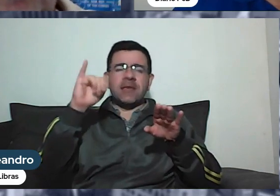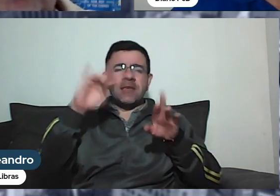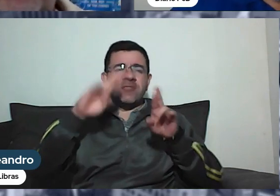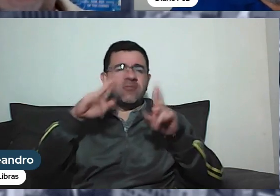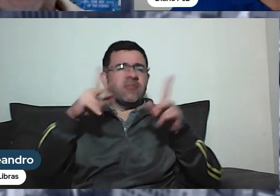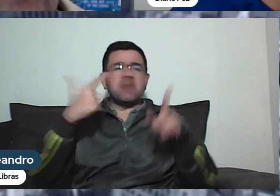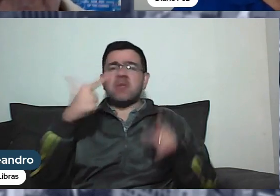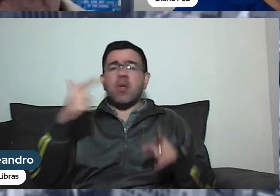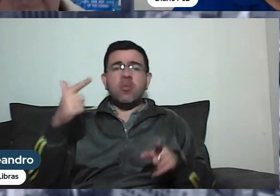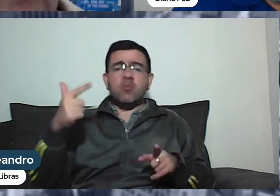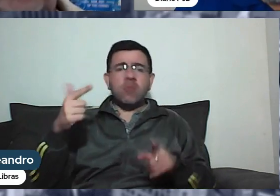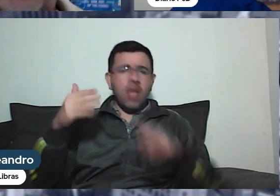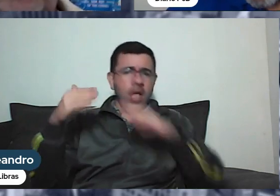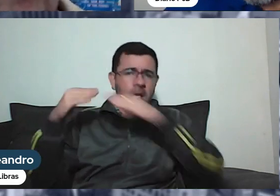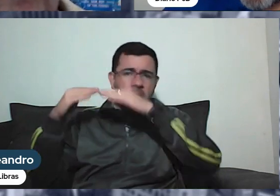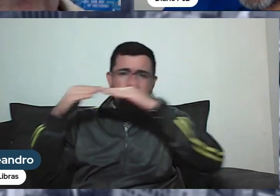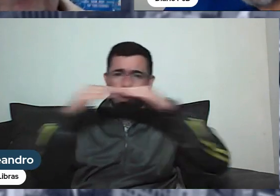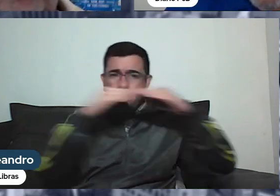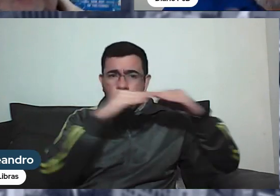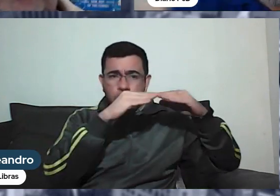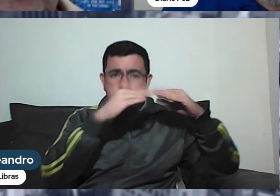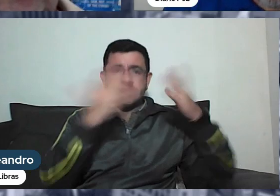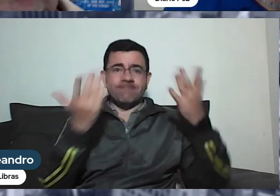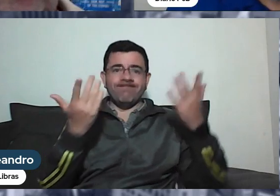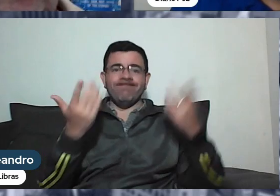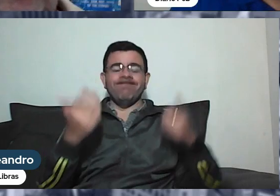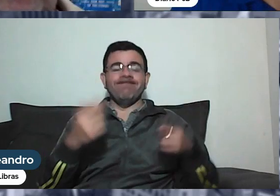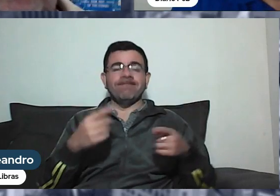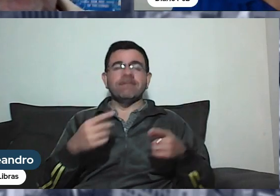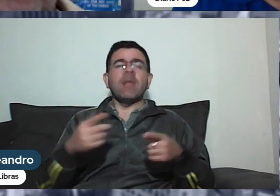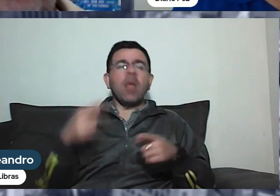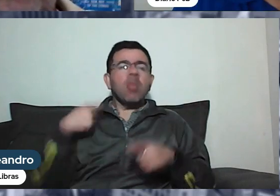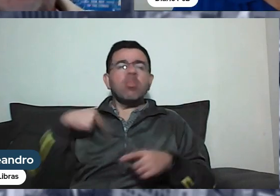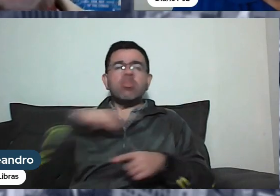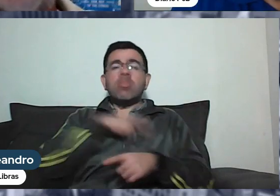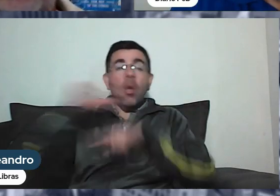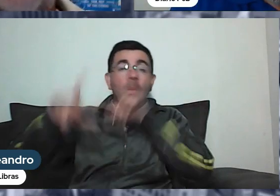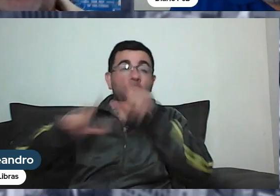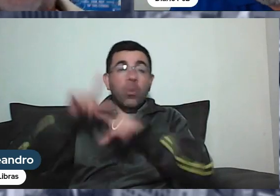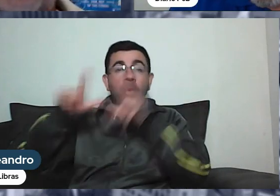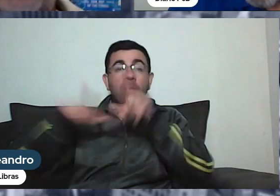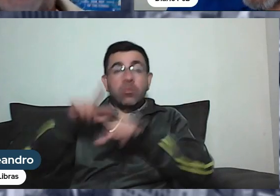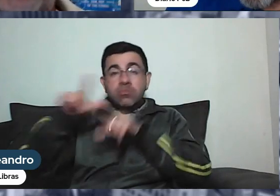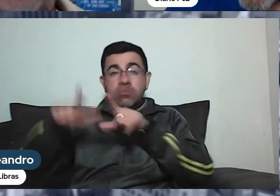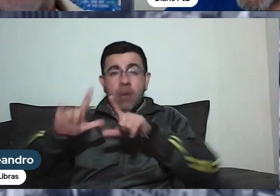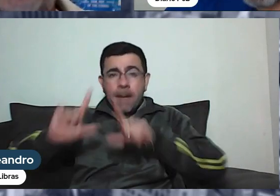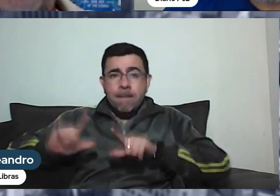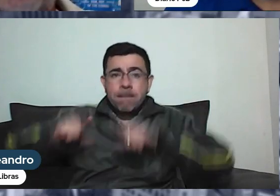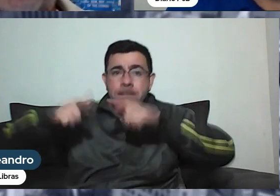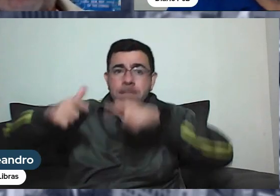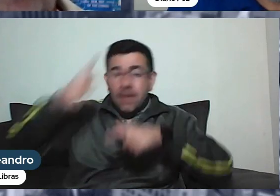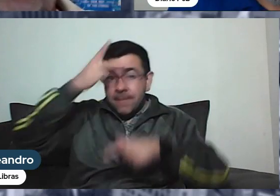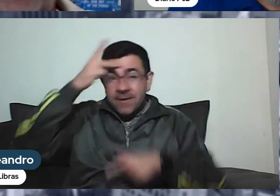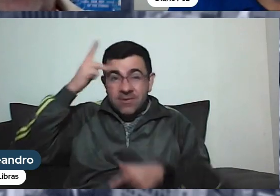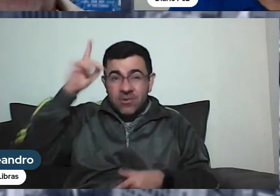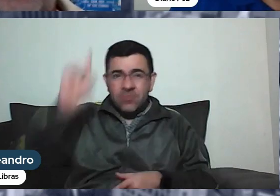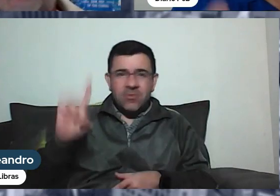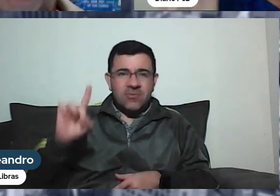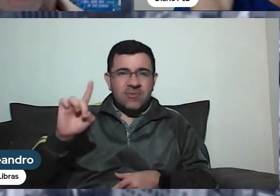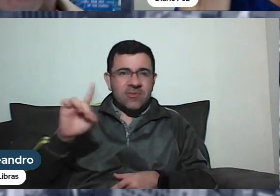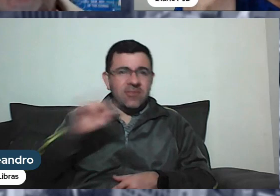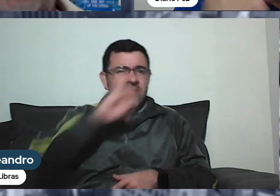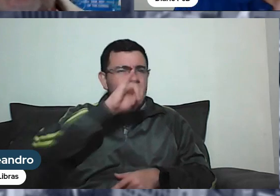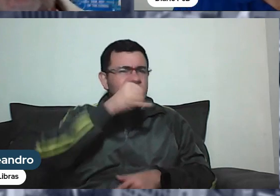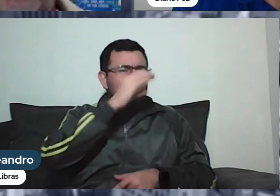ficaria tudo igual, não teria... bom, enfim, esse é o trabalho de quem veste a camisa da pessoa com deficiência. Mais uma vez, Zé Carlos,